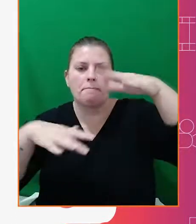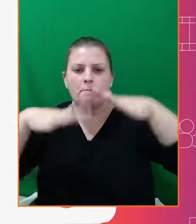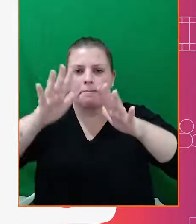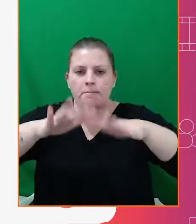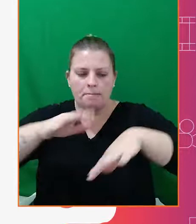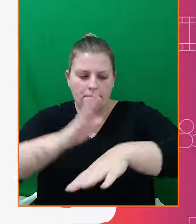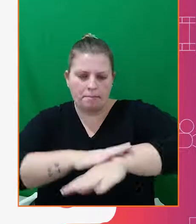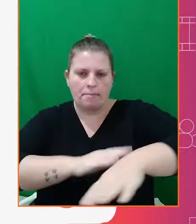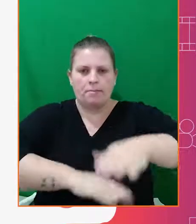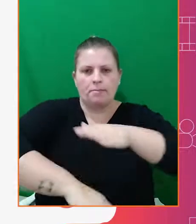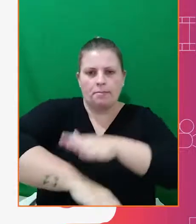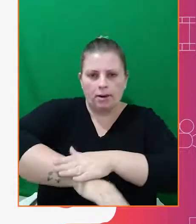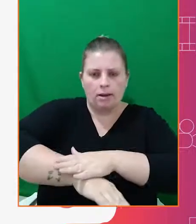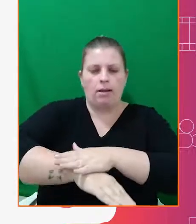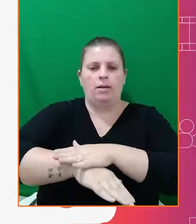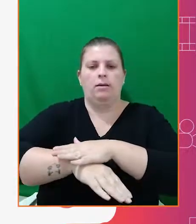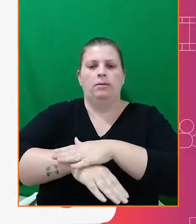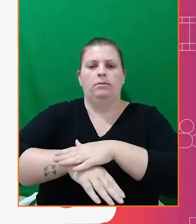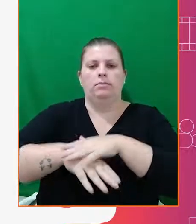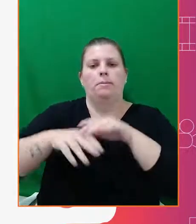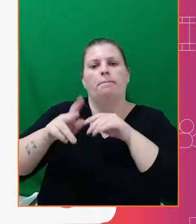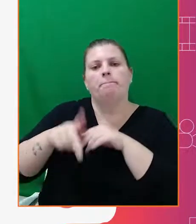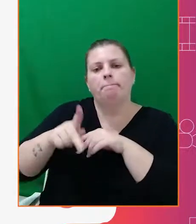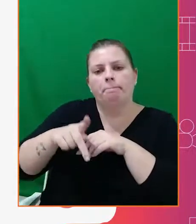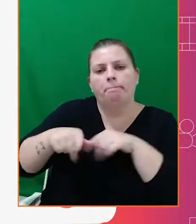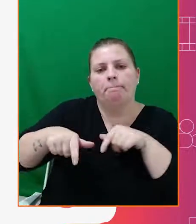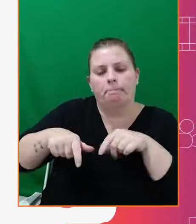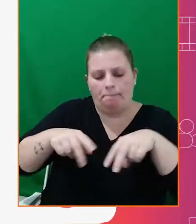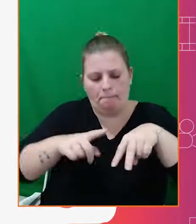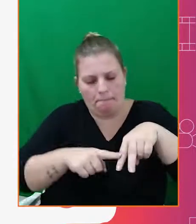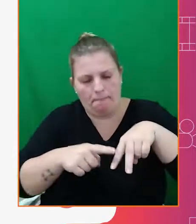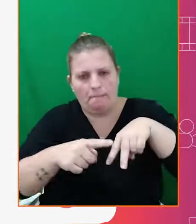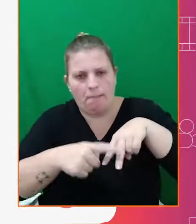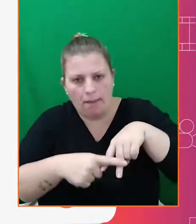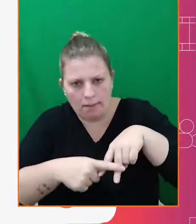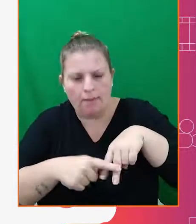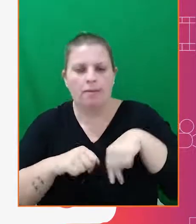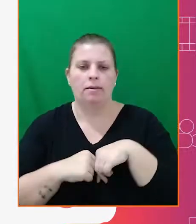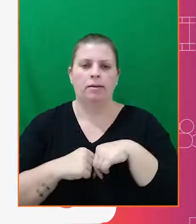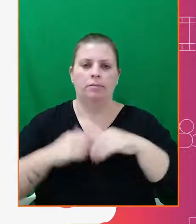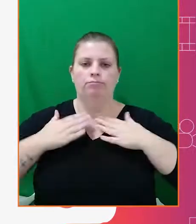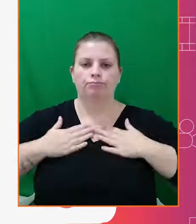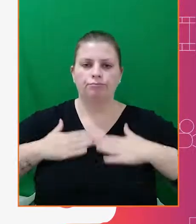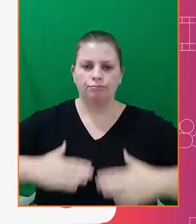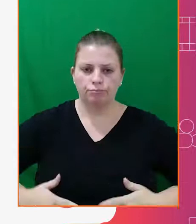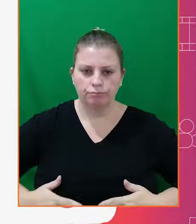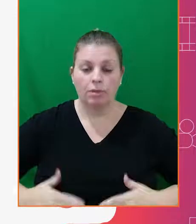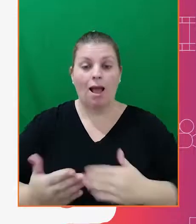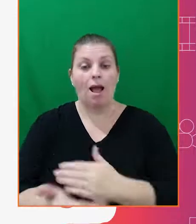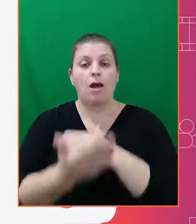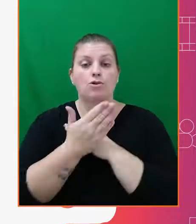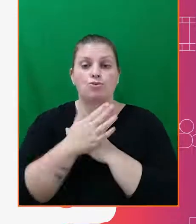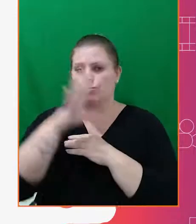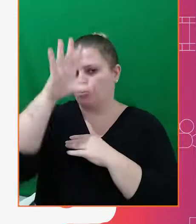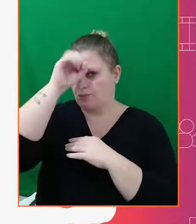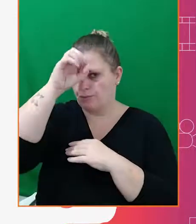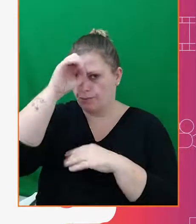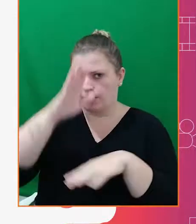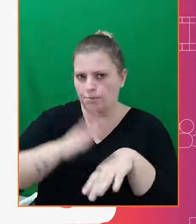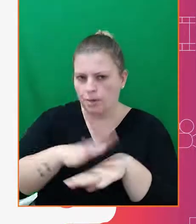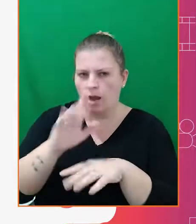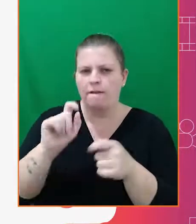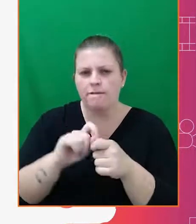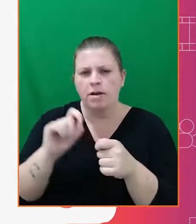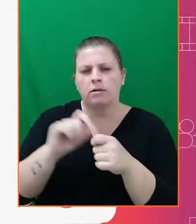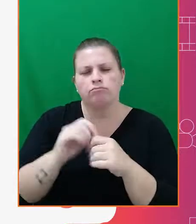nas pernas e no tronco dos personagens. Isso vai facilitar o seu aprendizado. Depois de